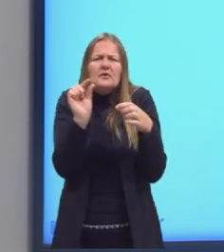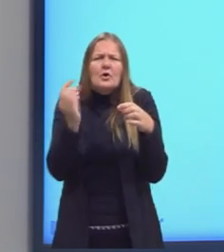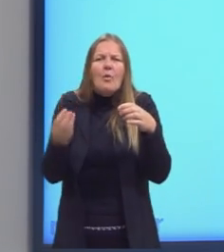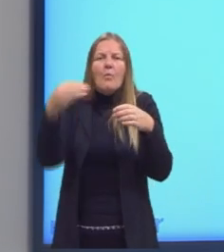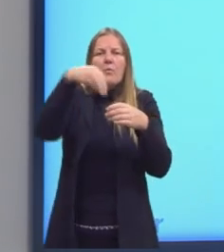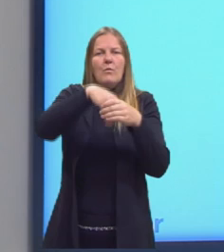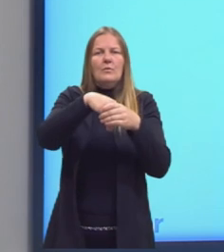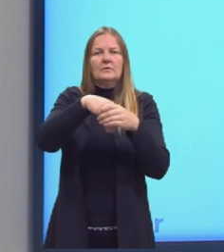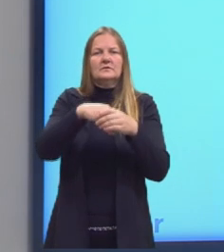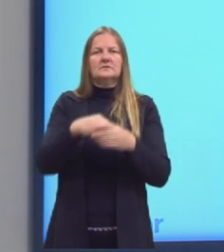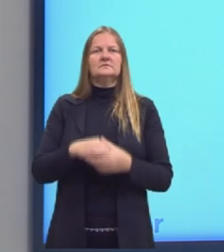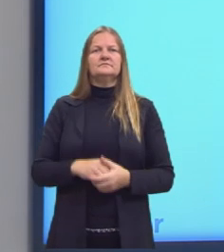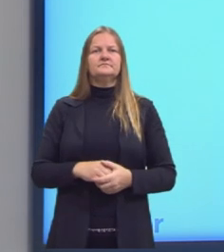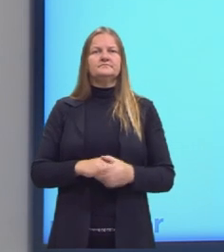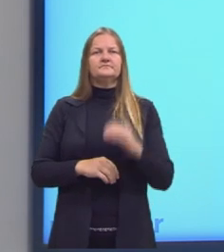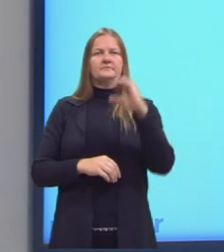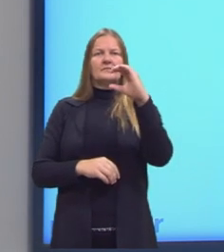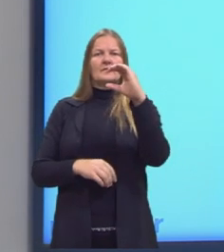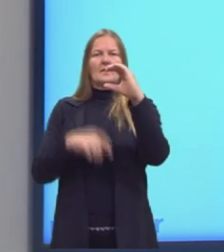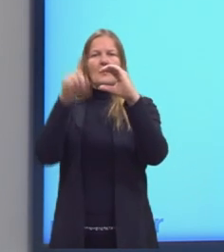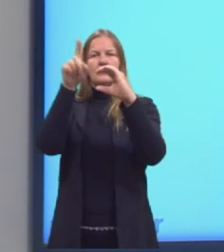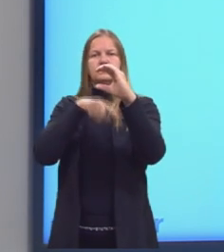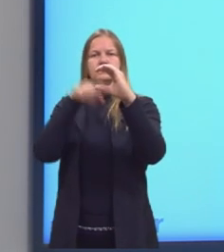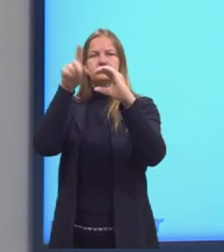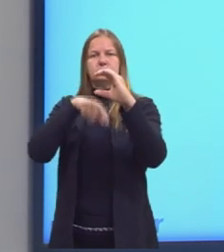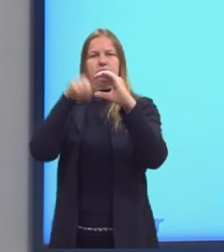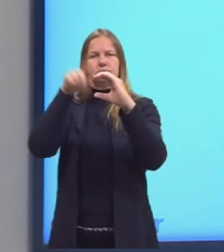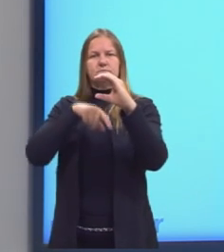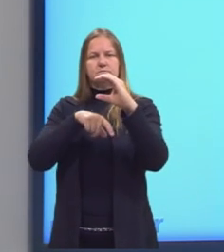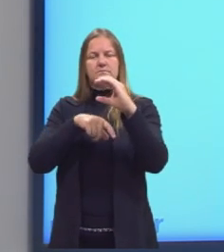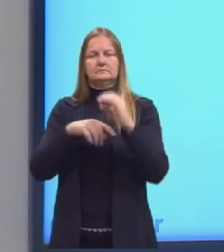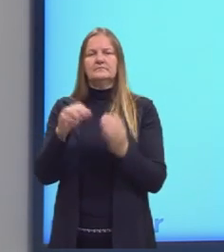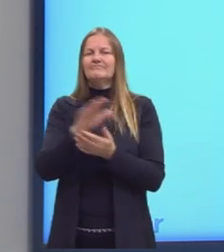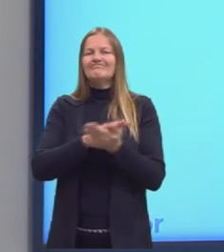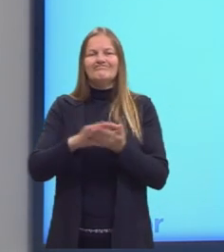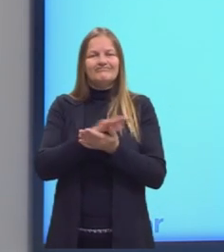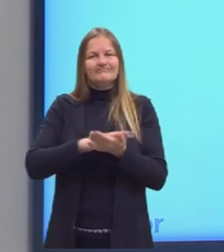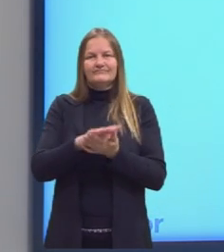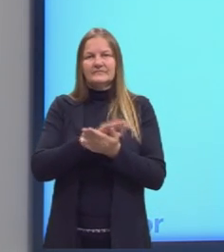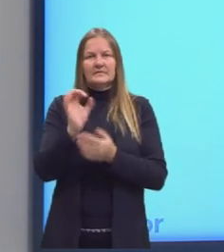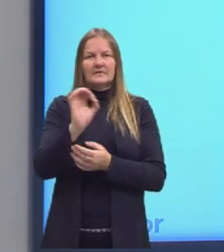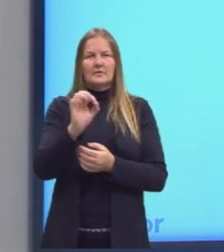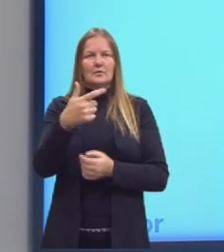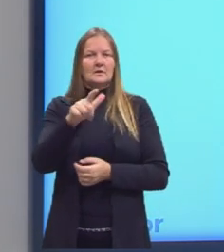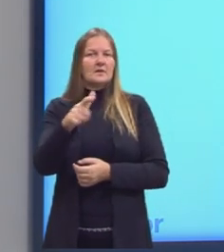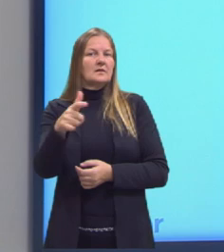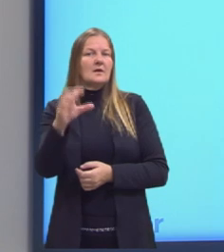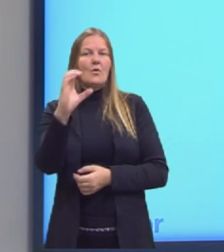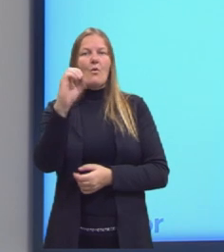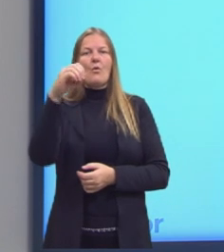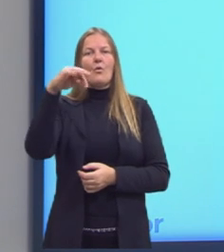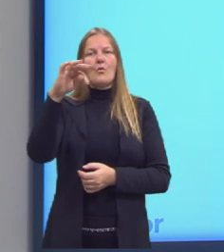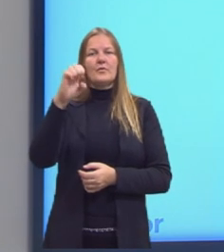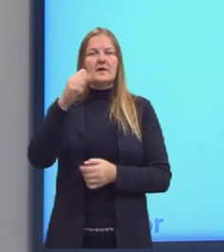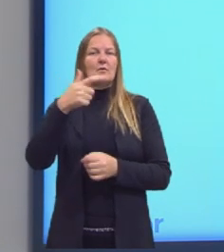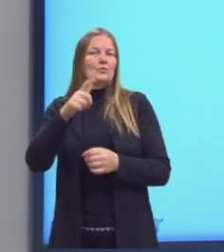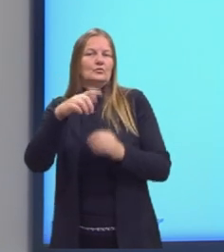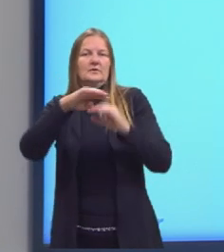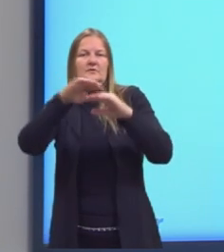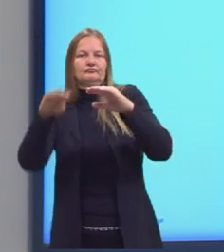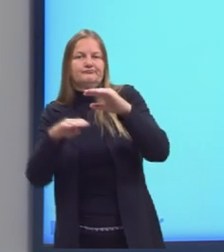contido, também tem o ce, mas com o tracinho em cima. Não está contido ou não é subconjunto.